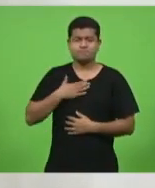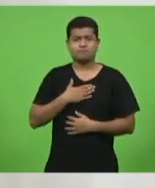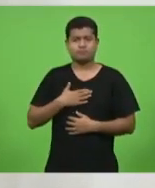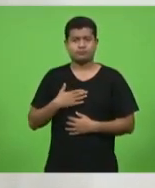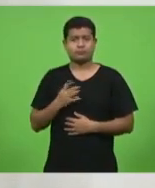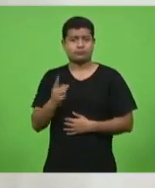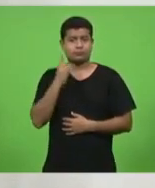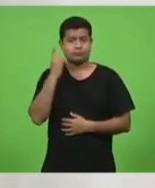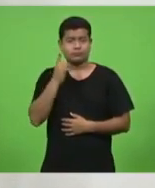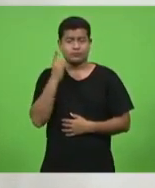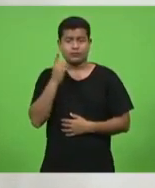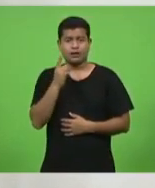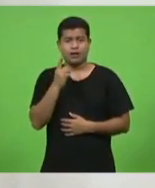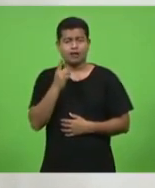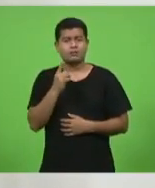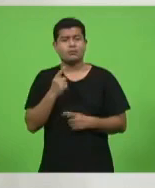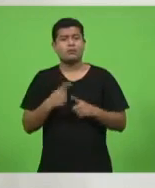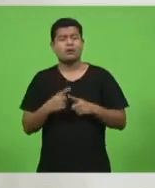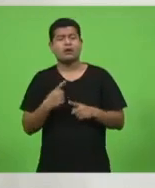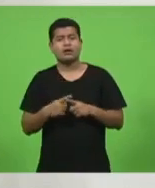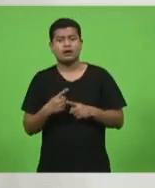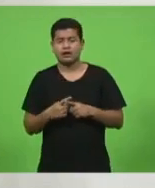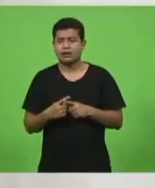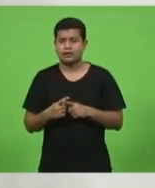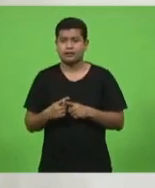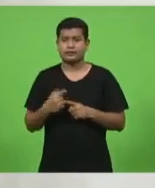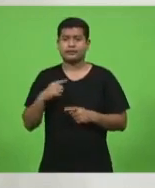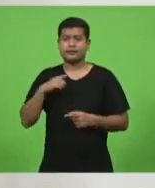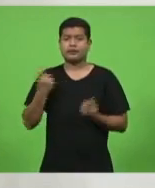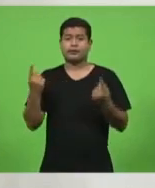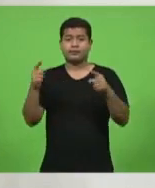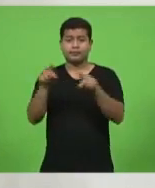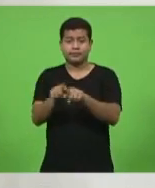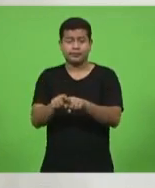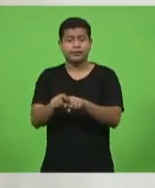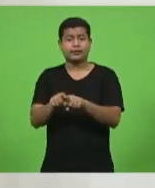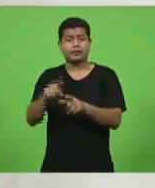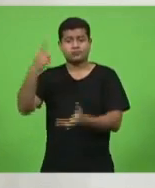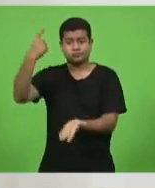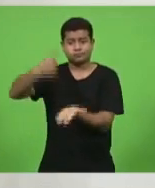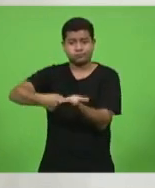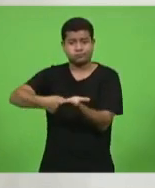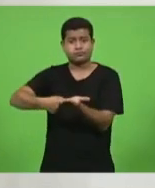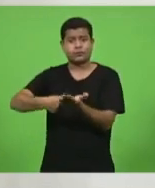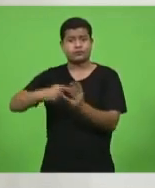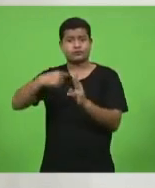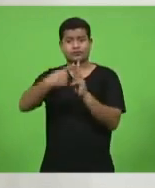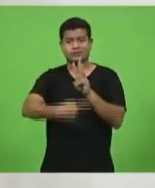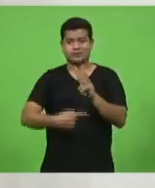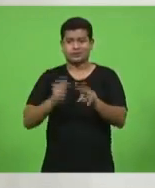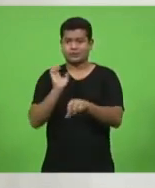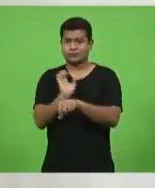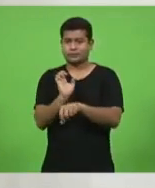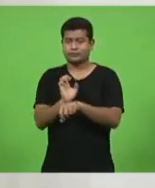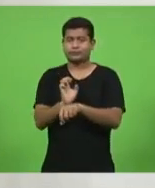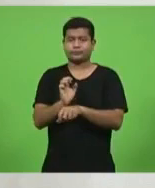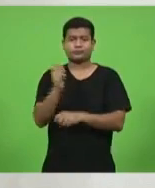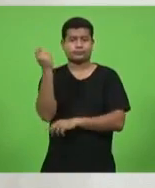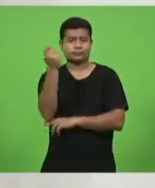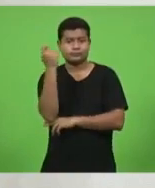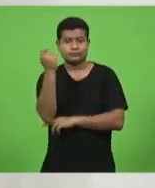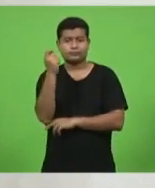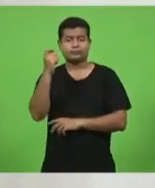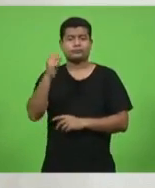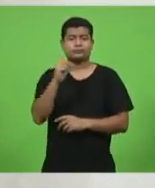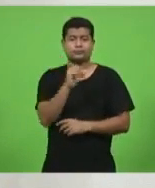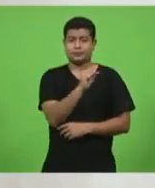porque foi feito uma parceria, um acordo com os três estados, Rio Grande do Sul, Santa Catarina e